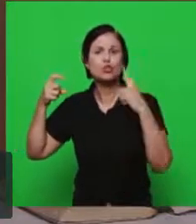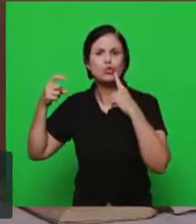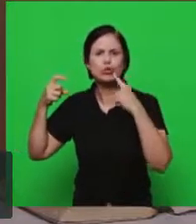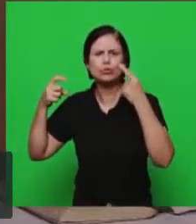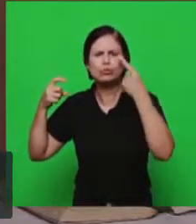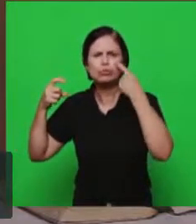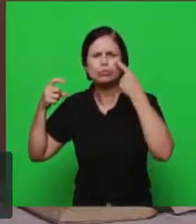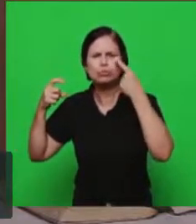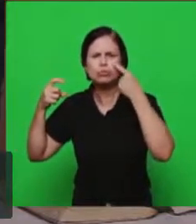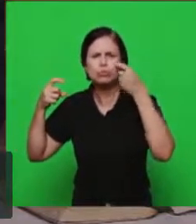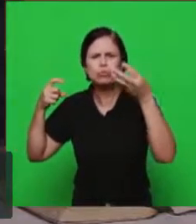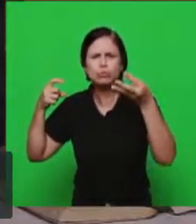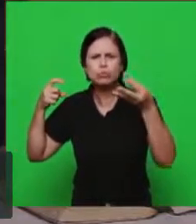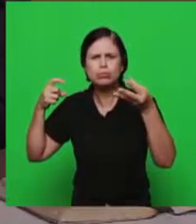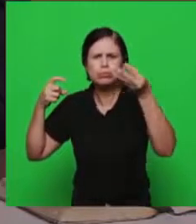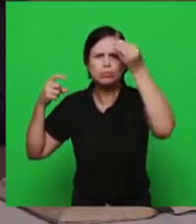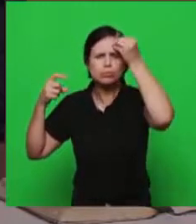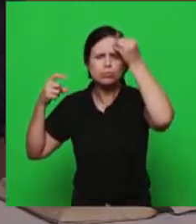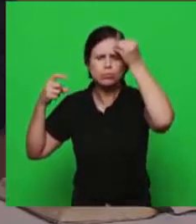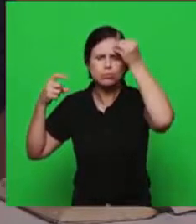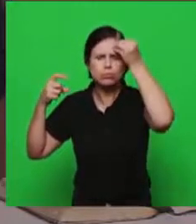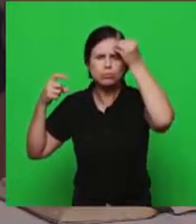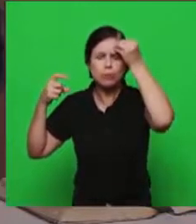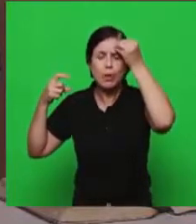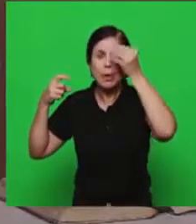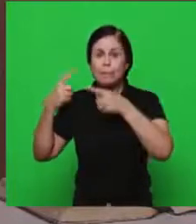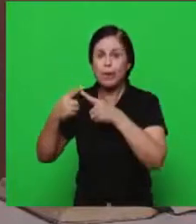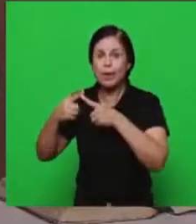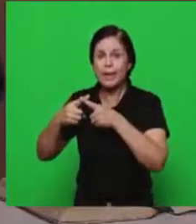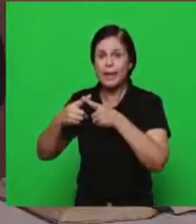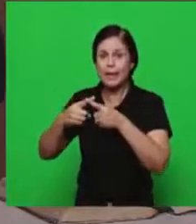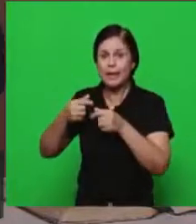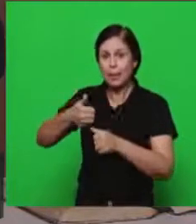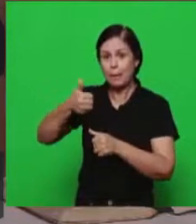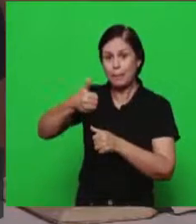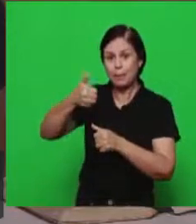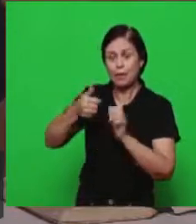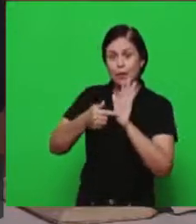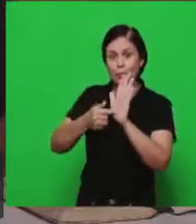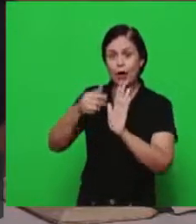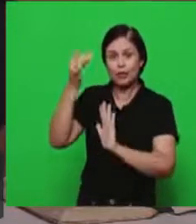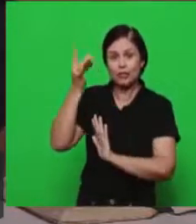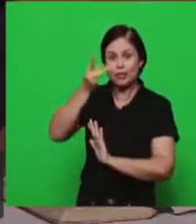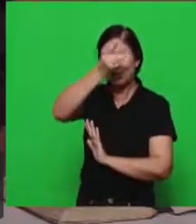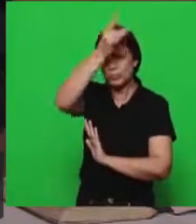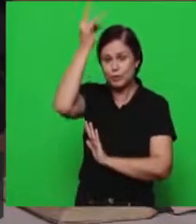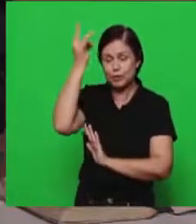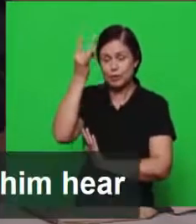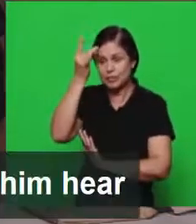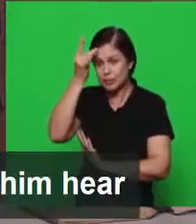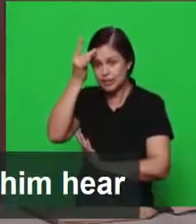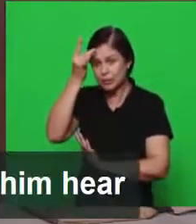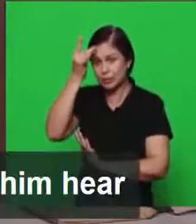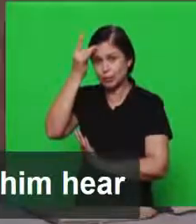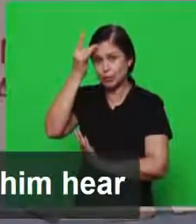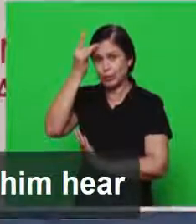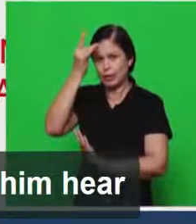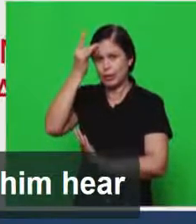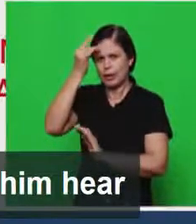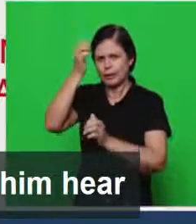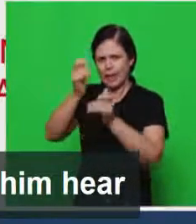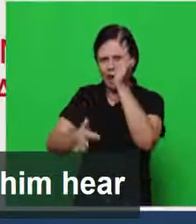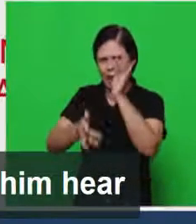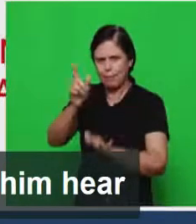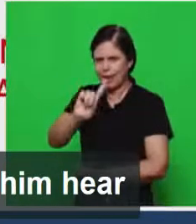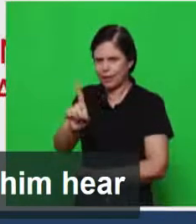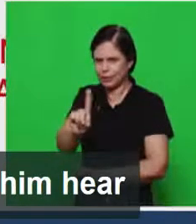profeticamente a ouvidos humanos ele está falando ali para um grupo de pessoas que está ouvindo então ele diz lá quem